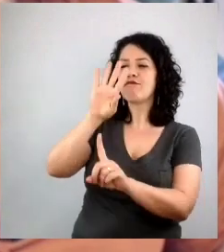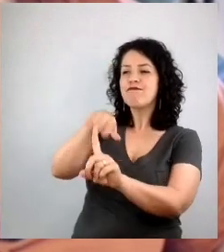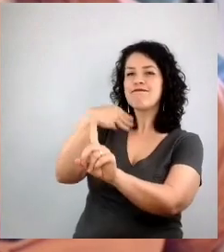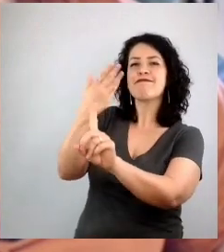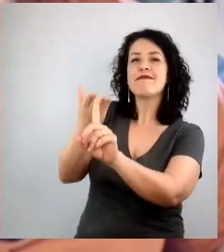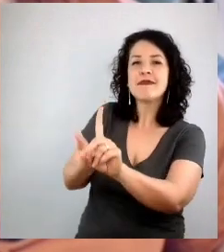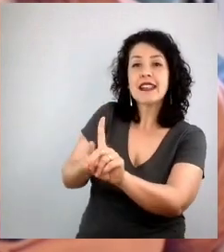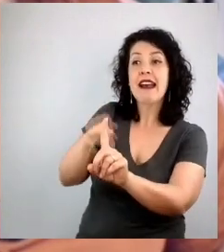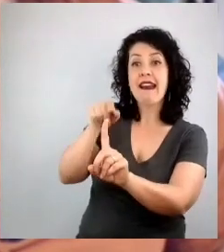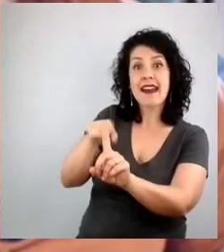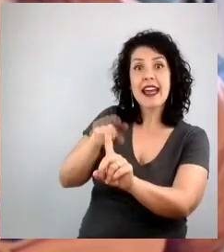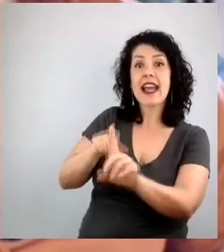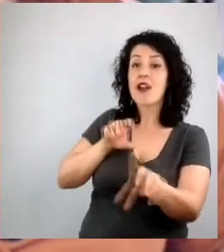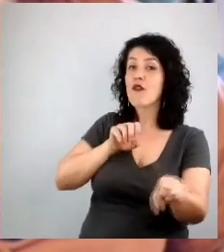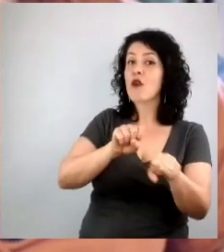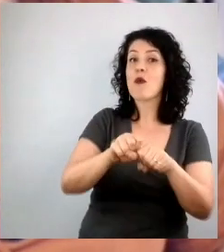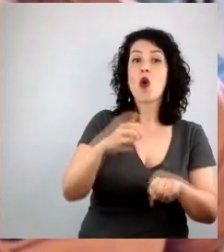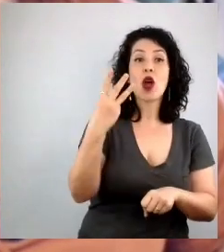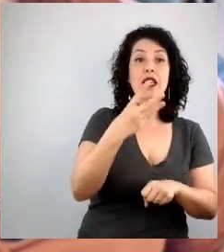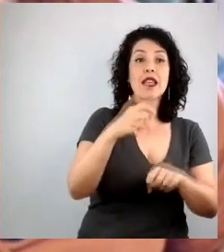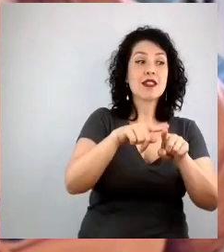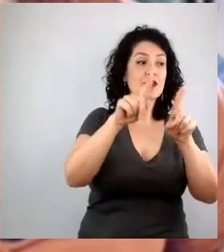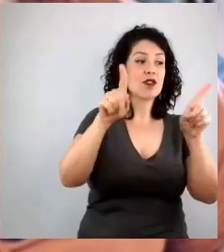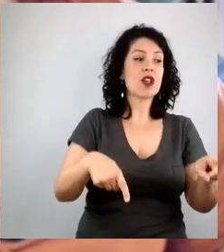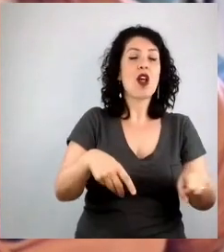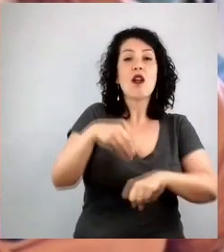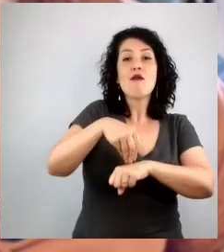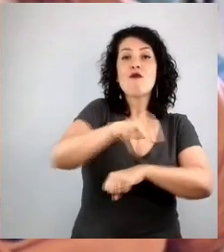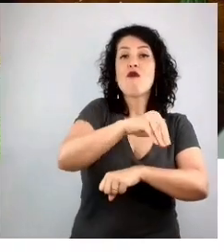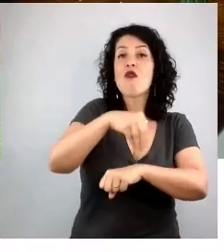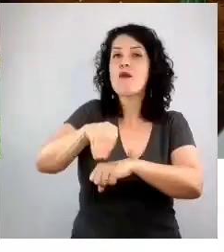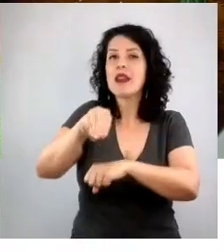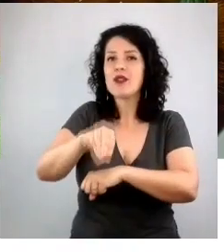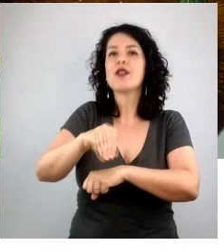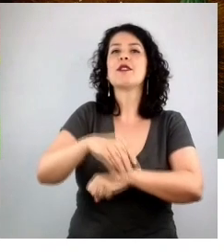que a gente tem o prazer de homenagear. Todos na tela agora, vai lá.